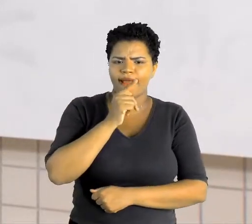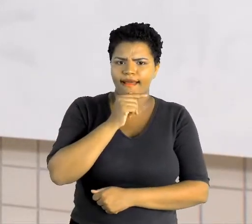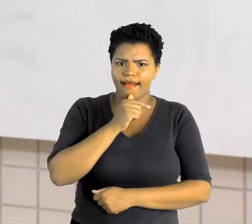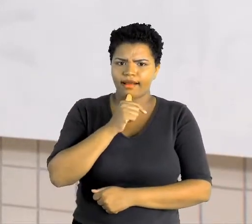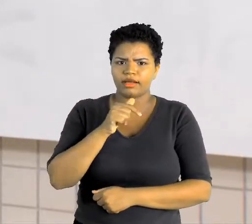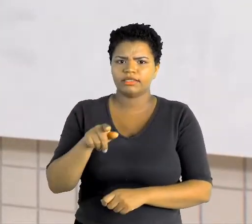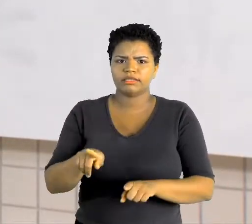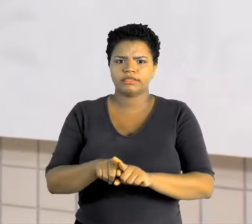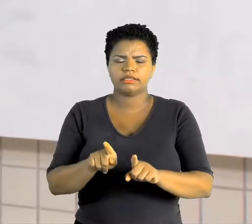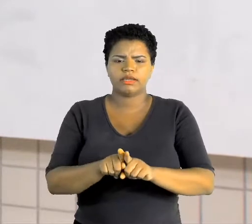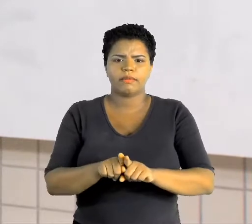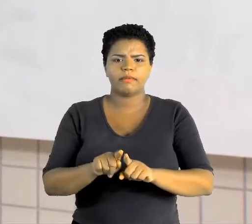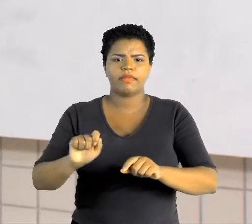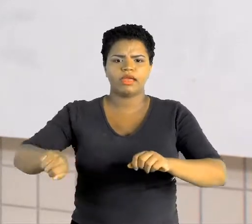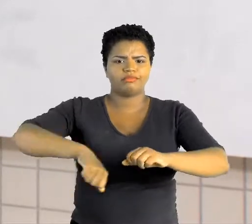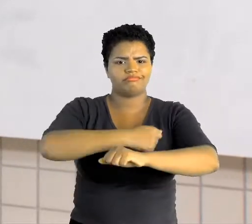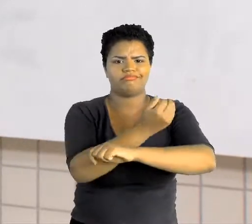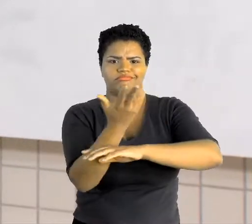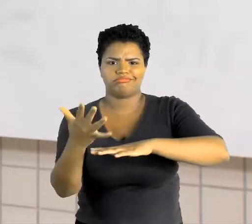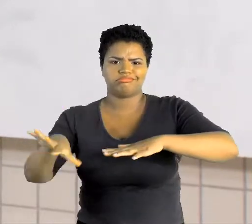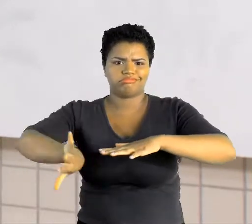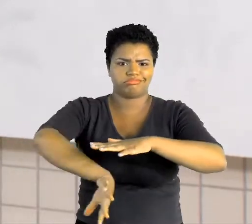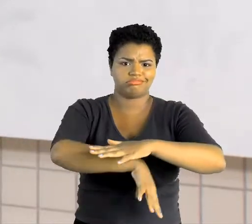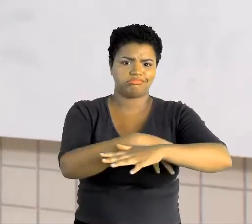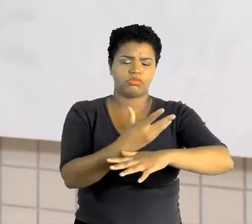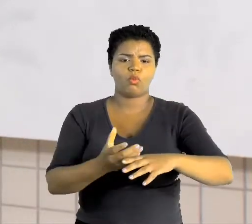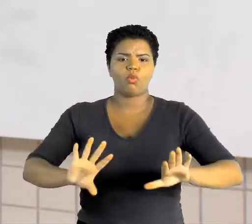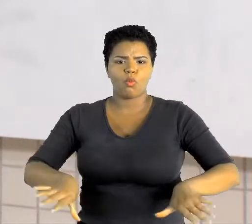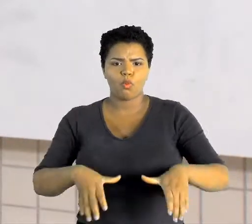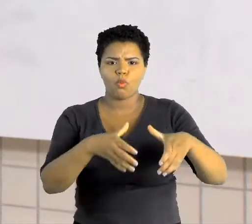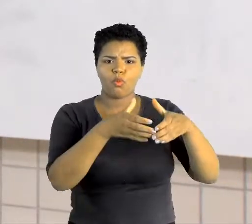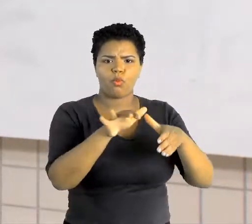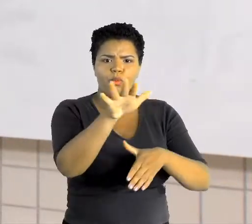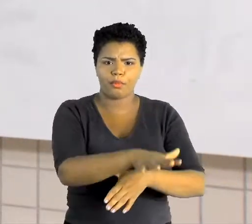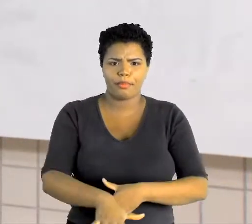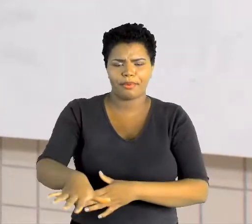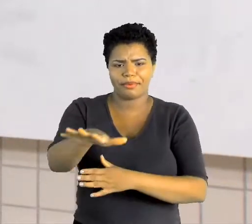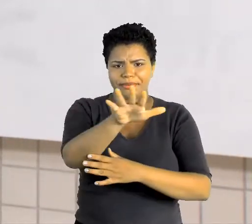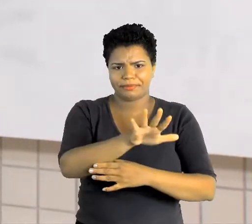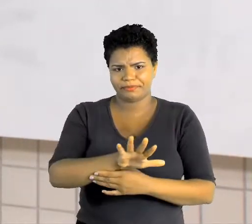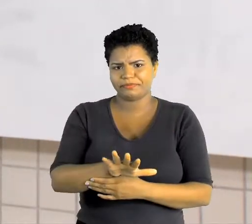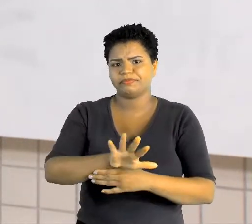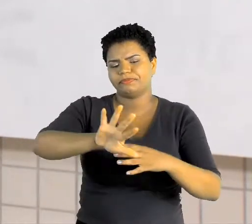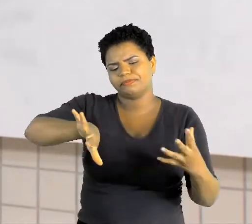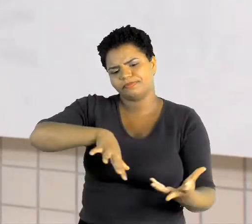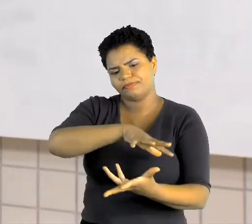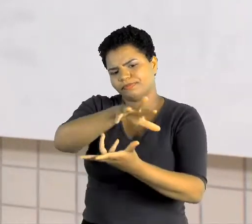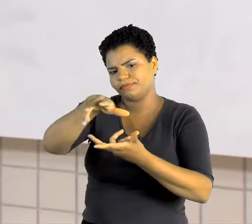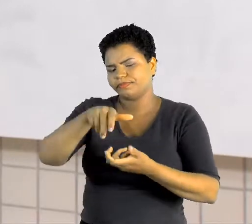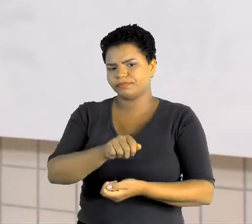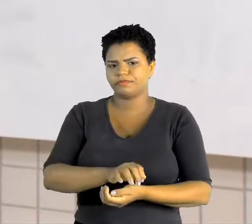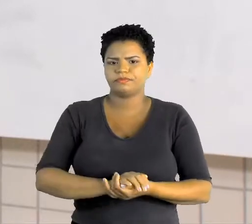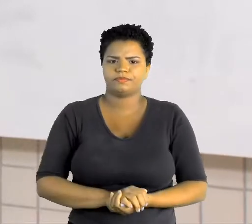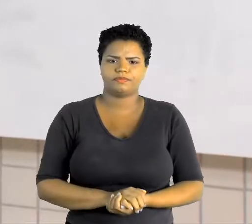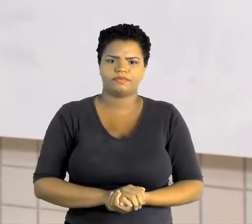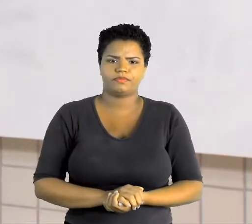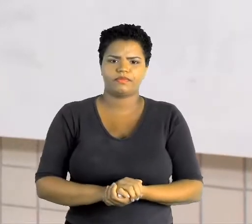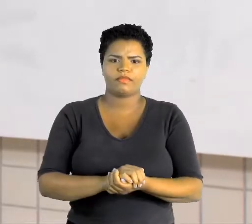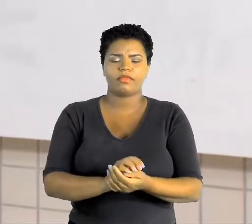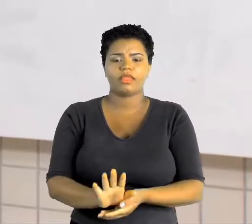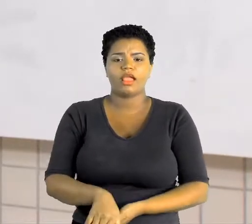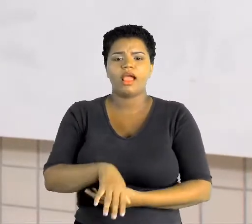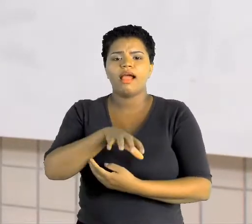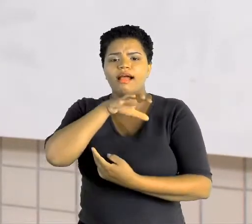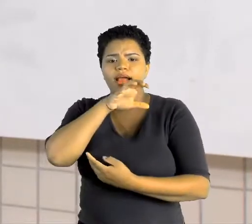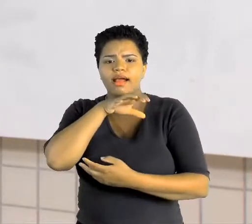manutenção dos ecossistemas, que são grupos, regiões do mundo com fauna e flora,